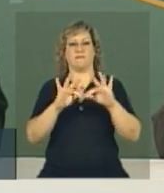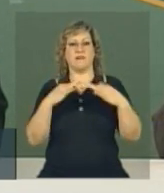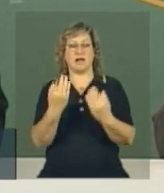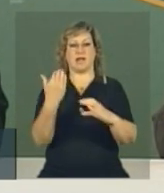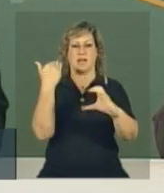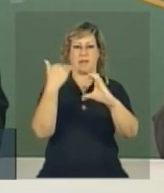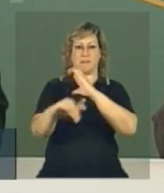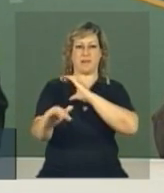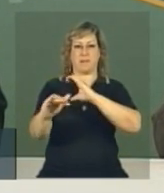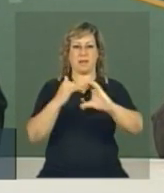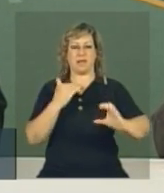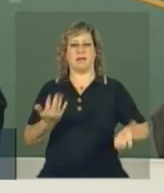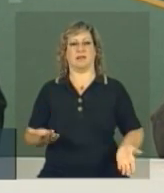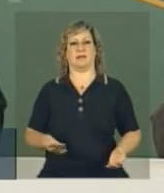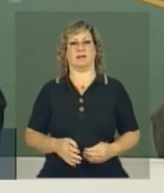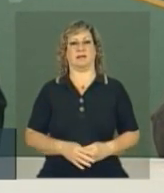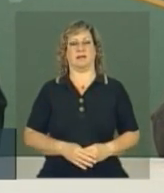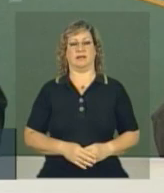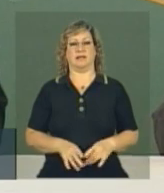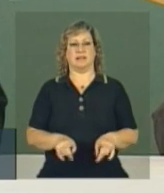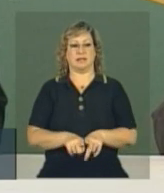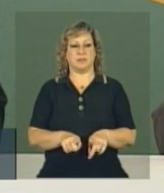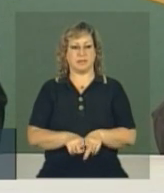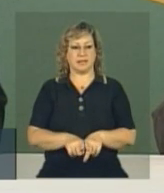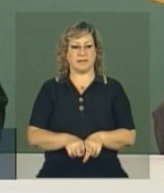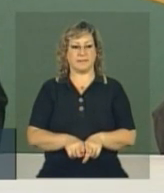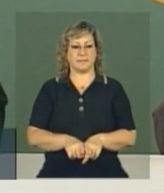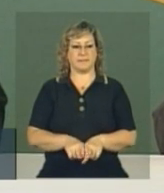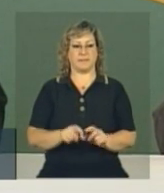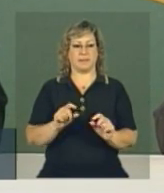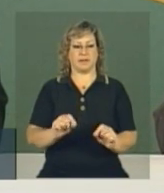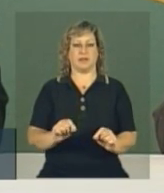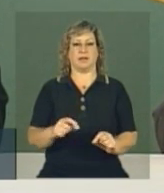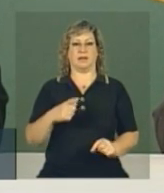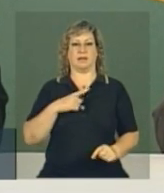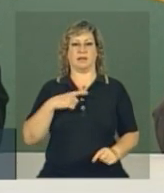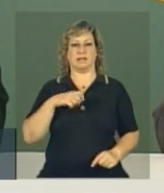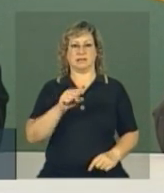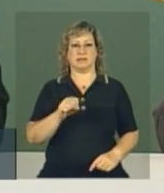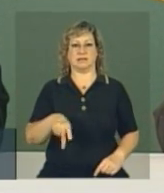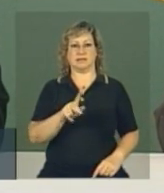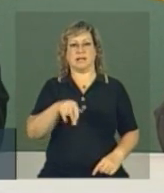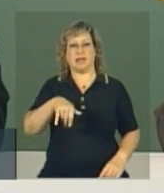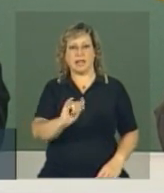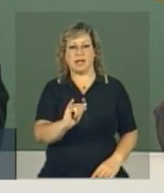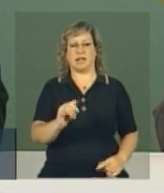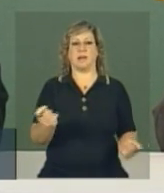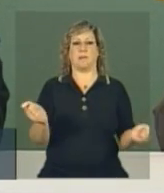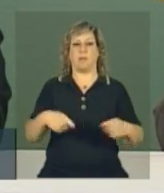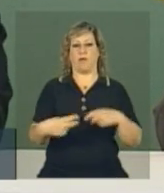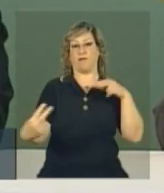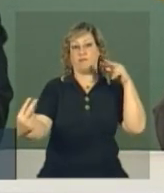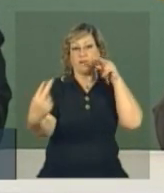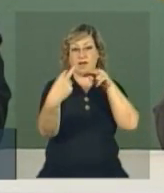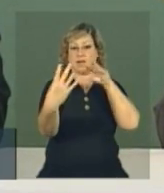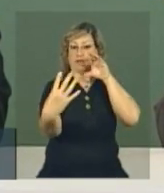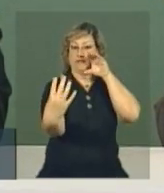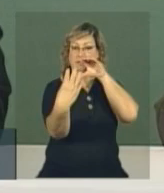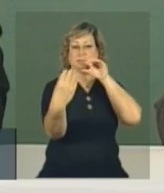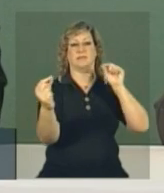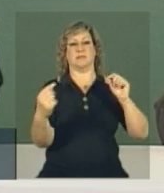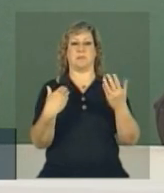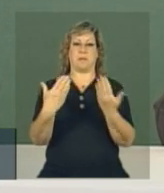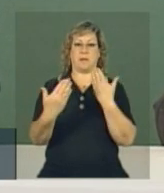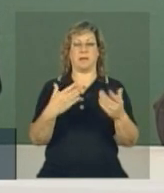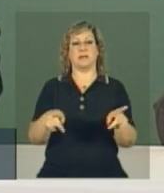-mail, também de Skype, que eles podem se ver. Então, as redes sociais.